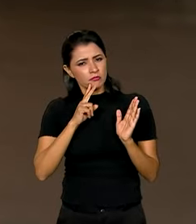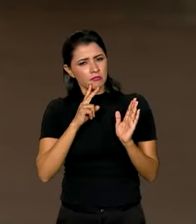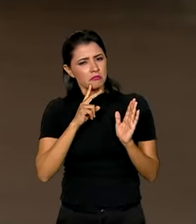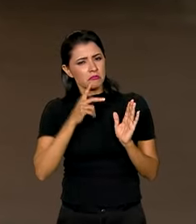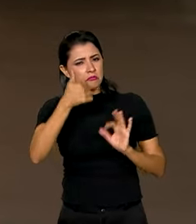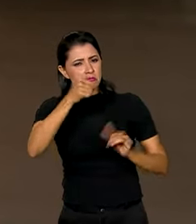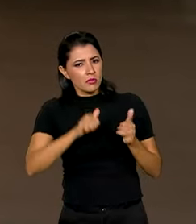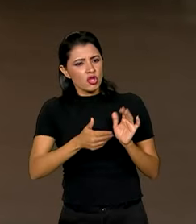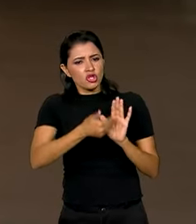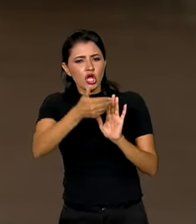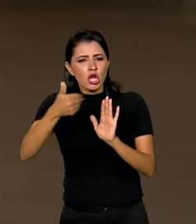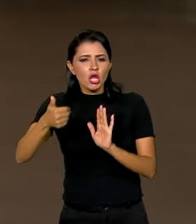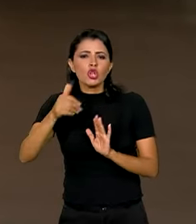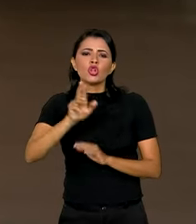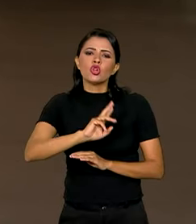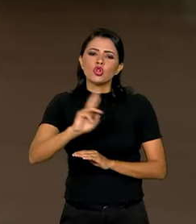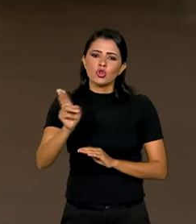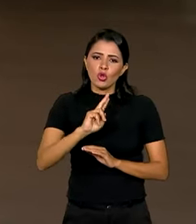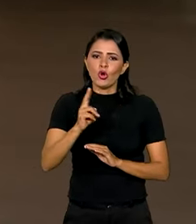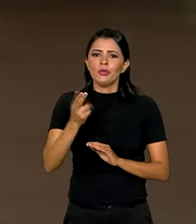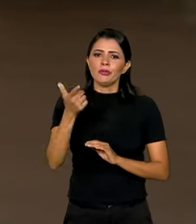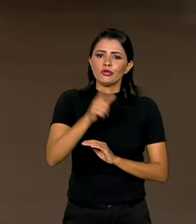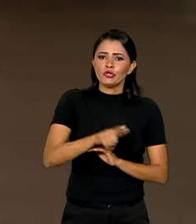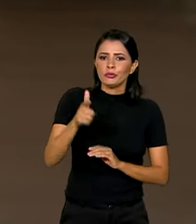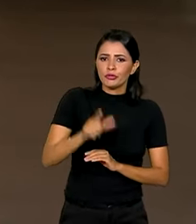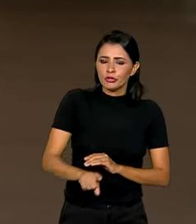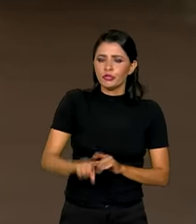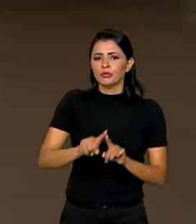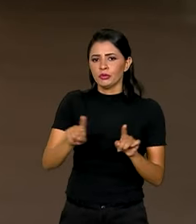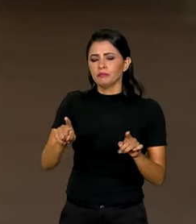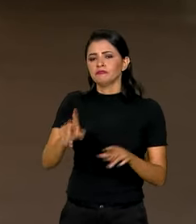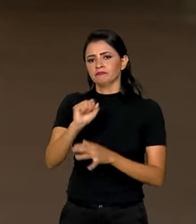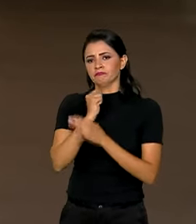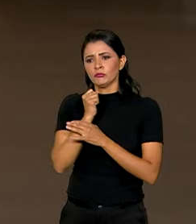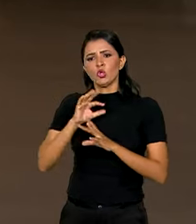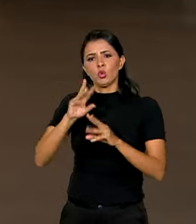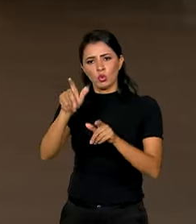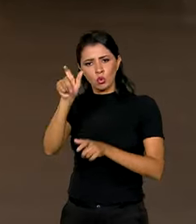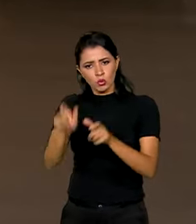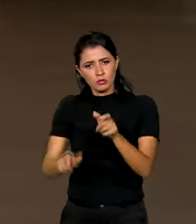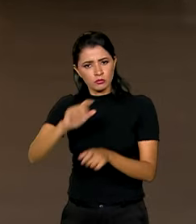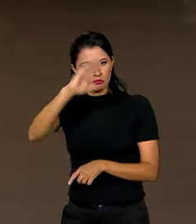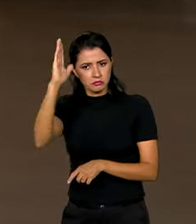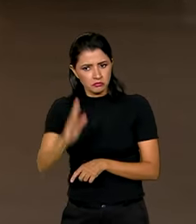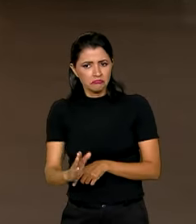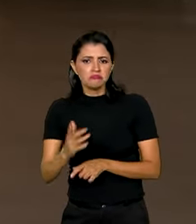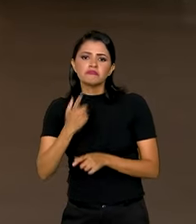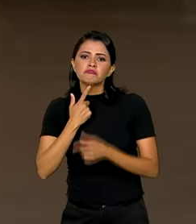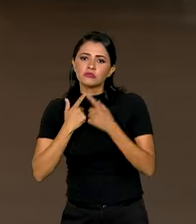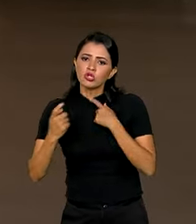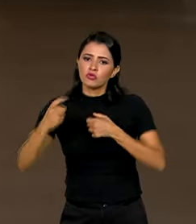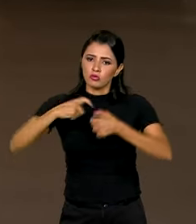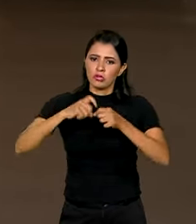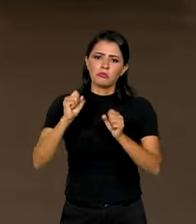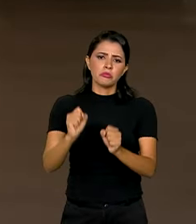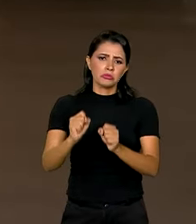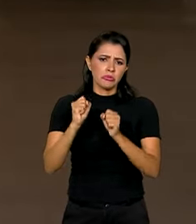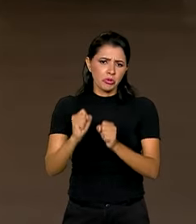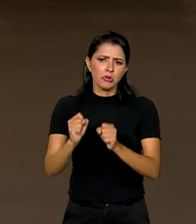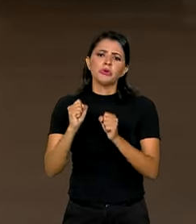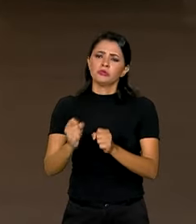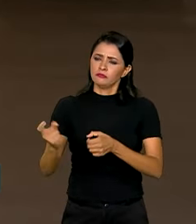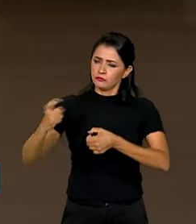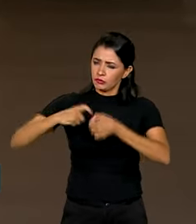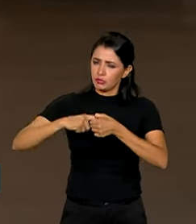para descartar nomes em duplicidade. E garante que todos os brasileiros que desejarem poderão voltar